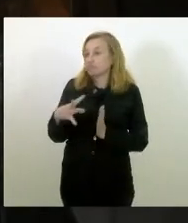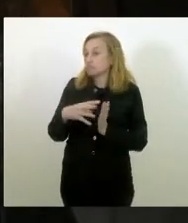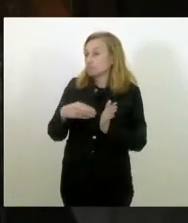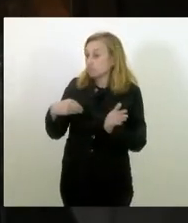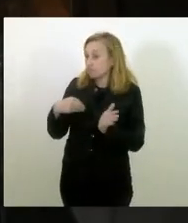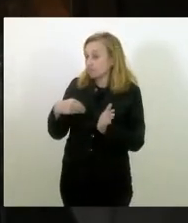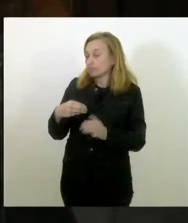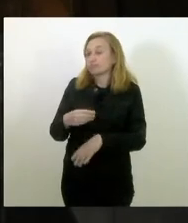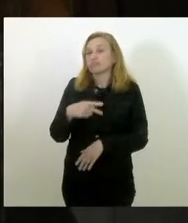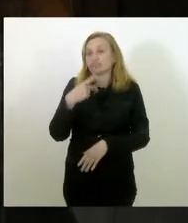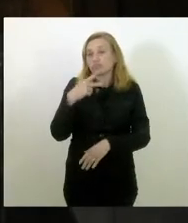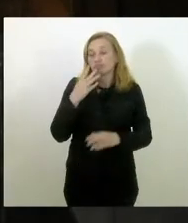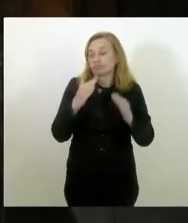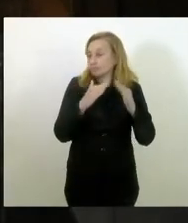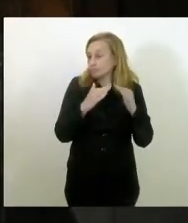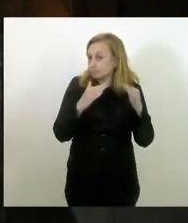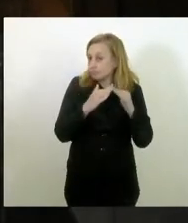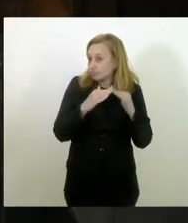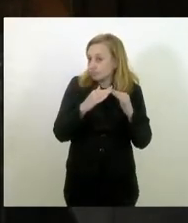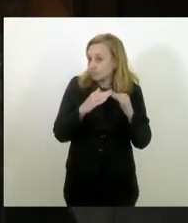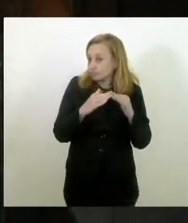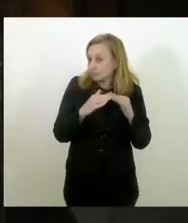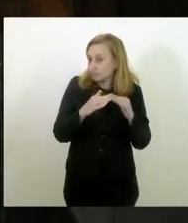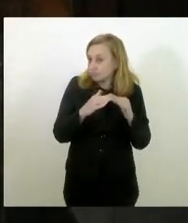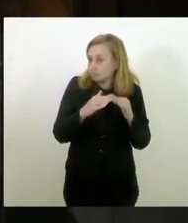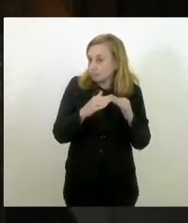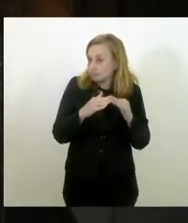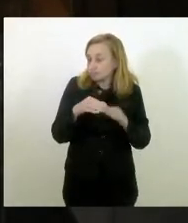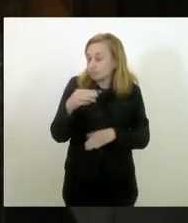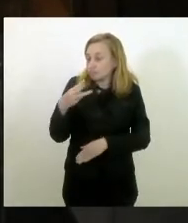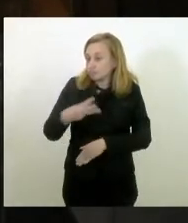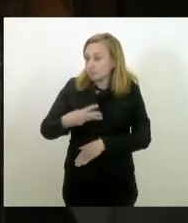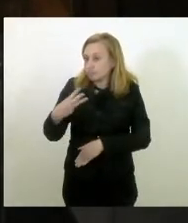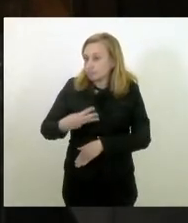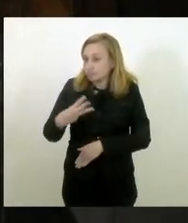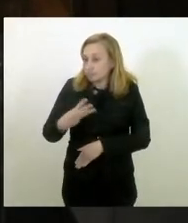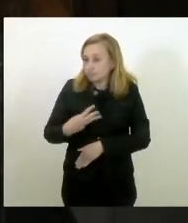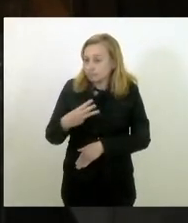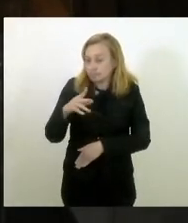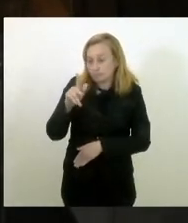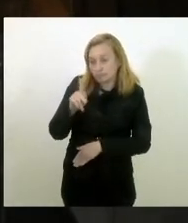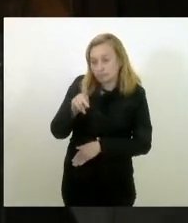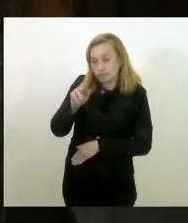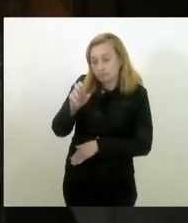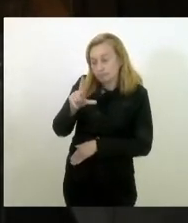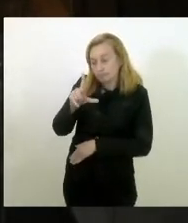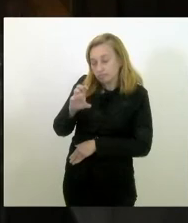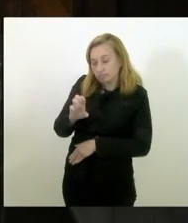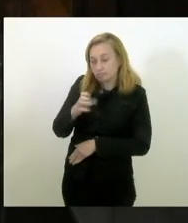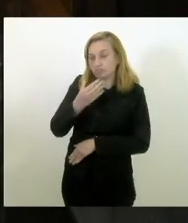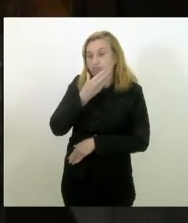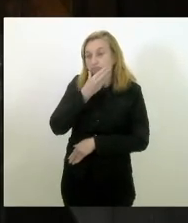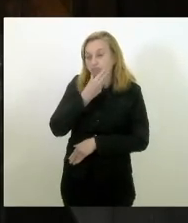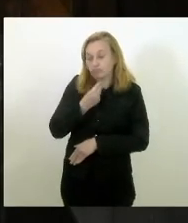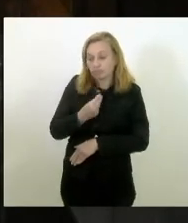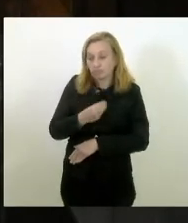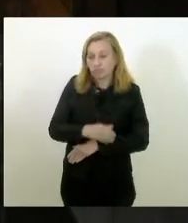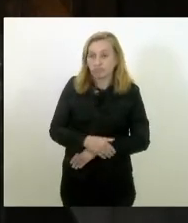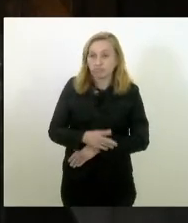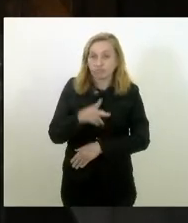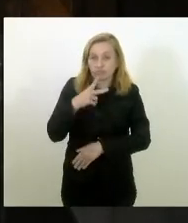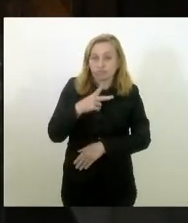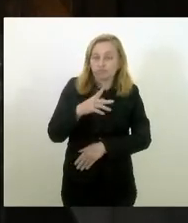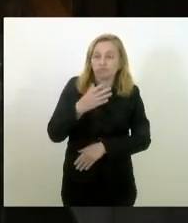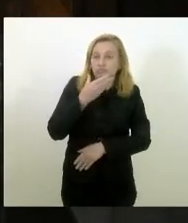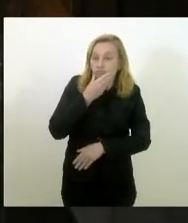que diz que a habitação é a terceira pele do homem. Aí, quando estou falando do